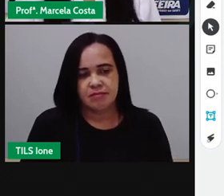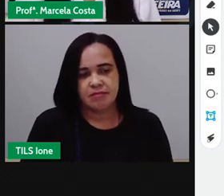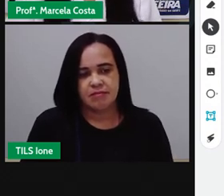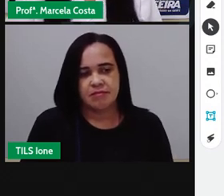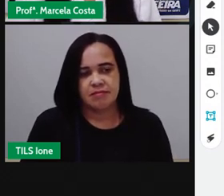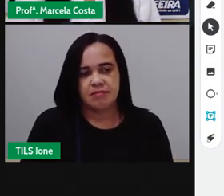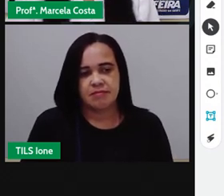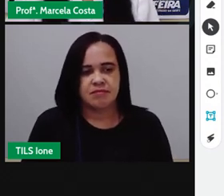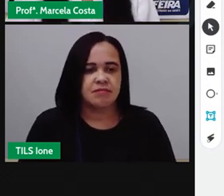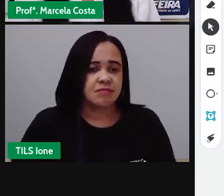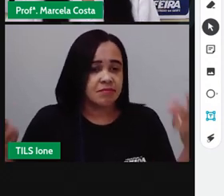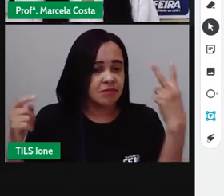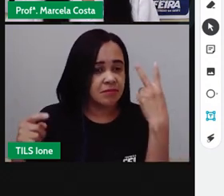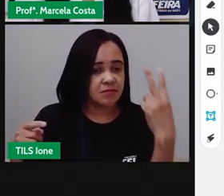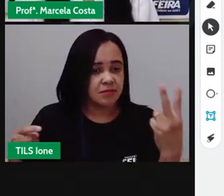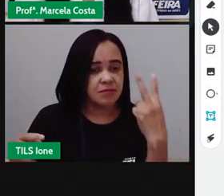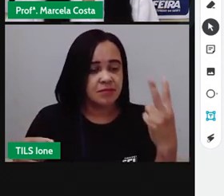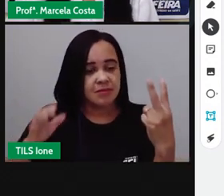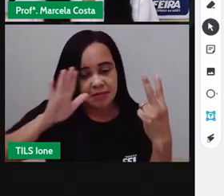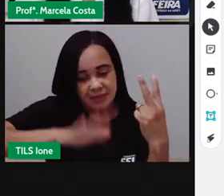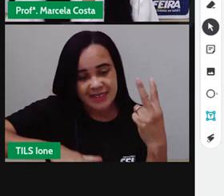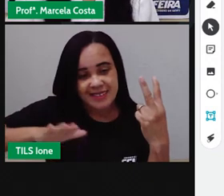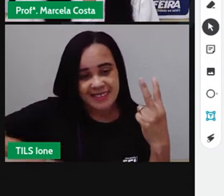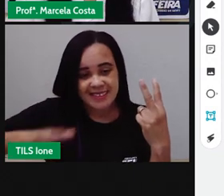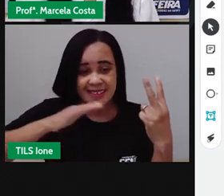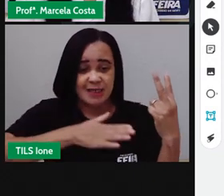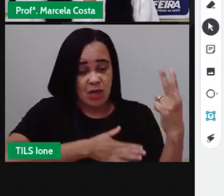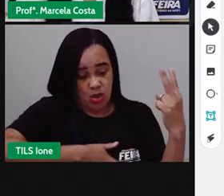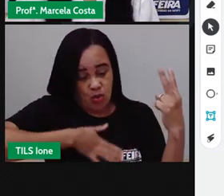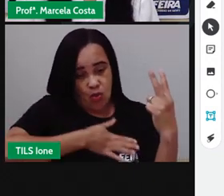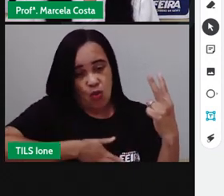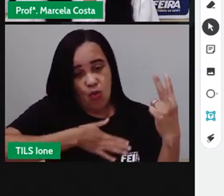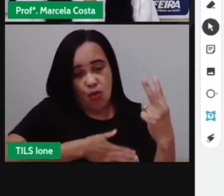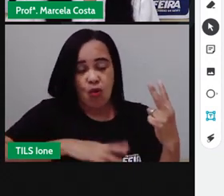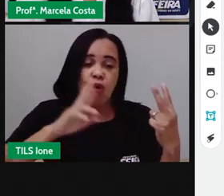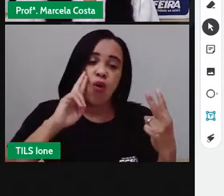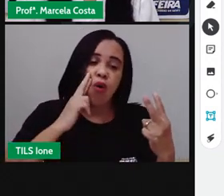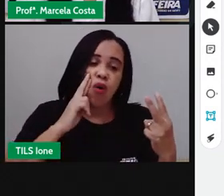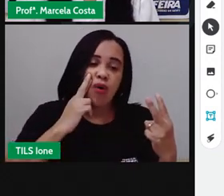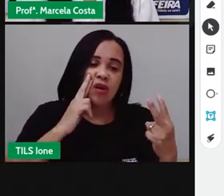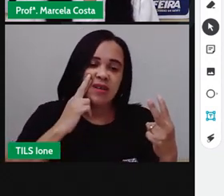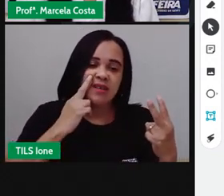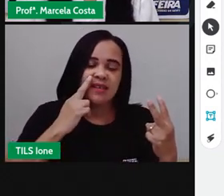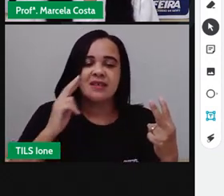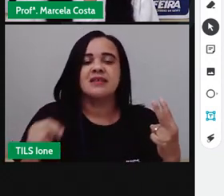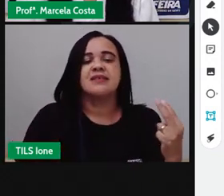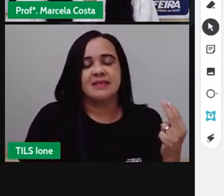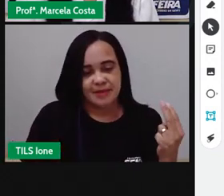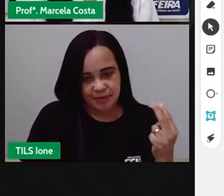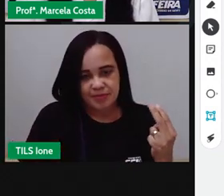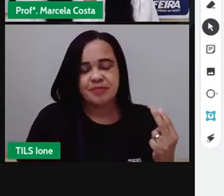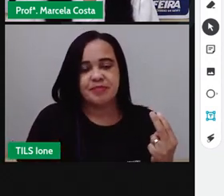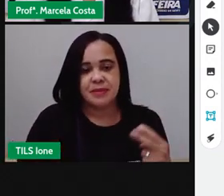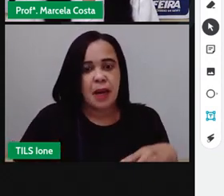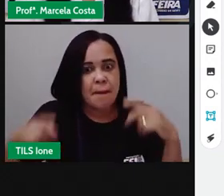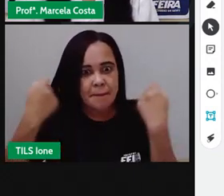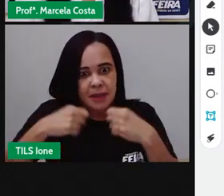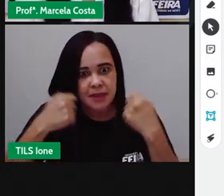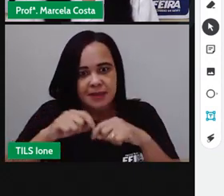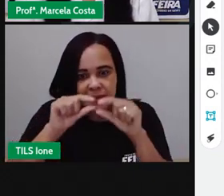foram duas crianças que gostaram de rosa então a gente vai fazer uma barra para representar visualmente